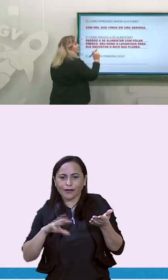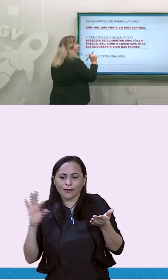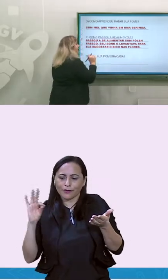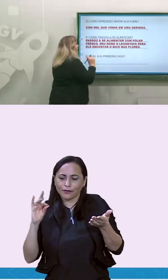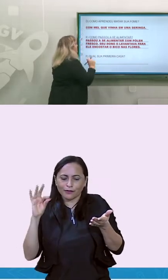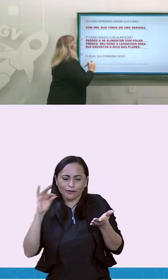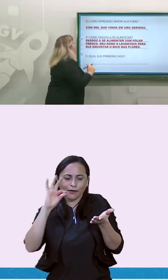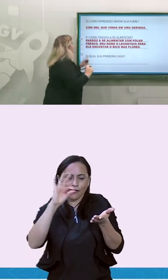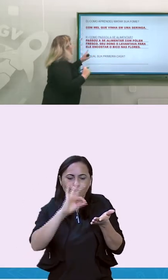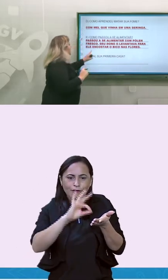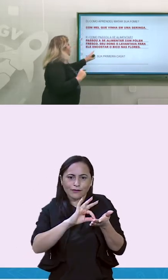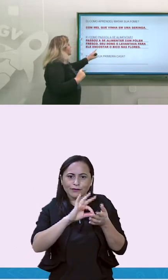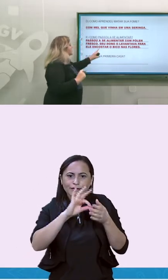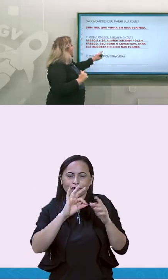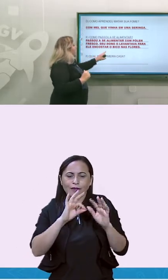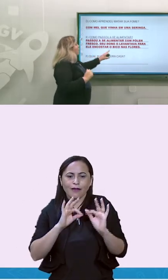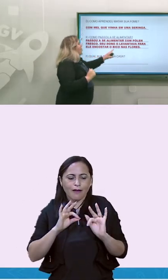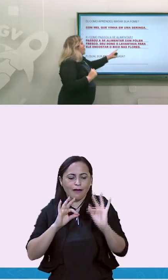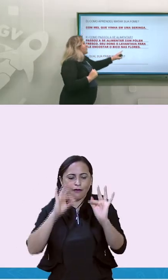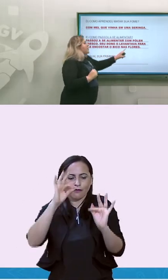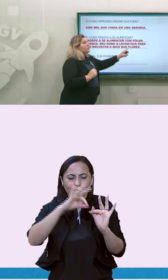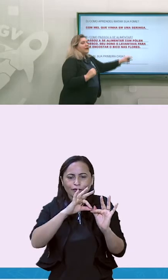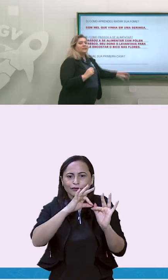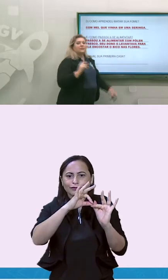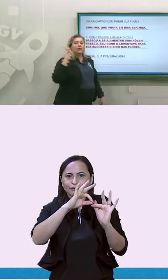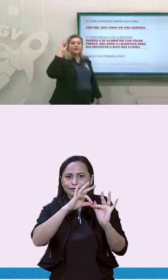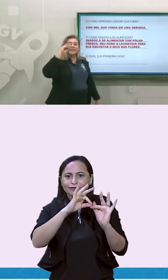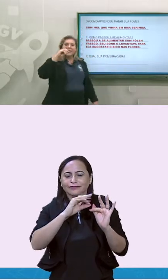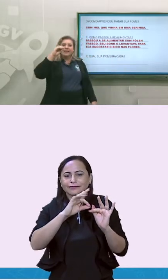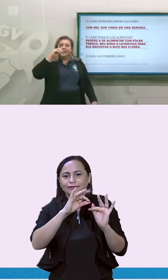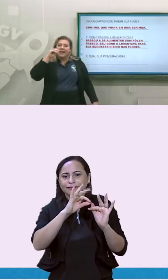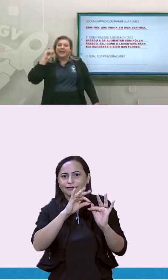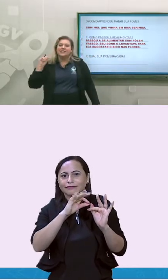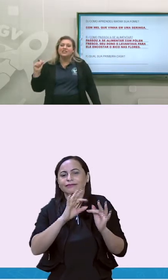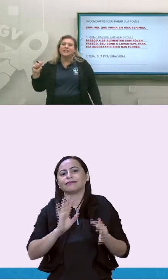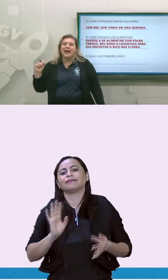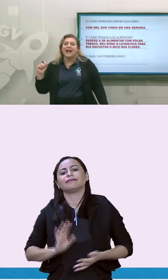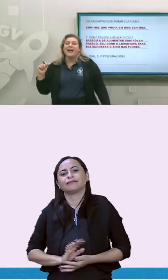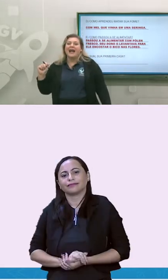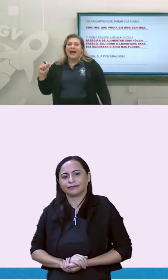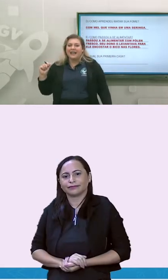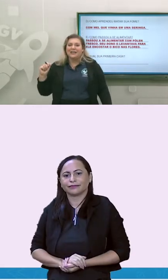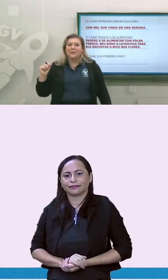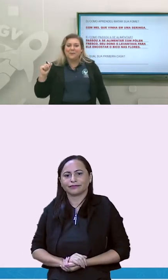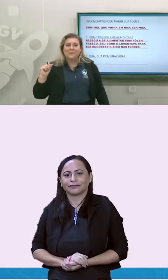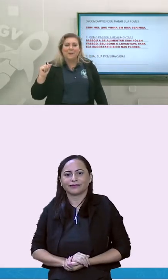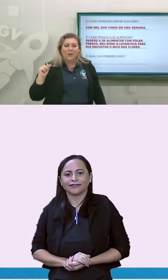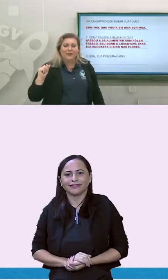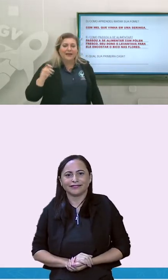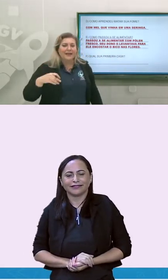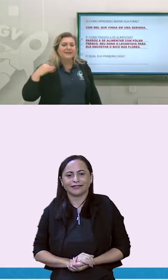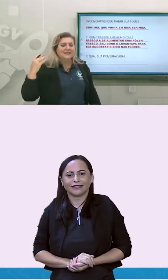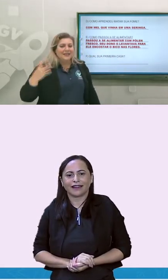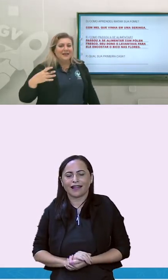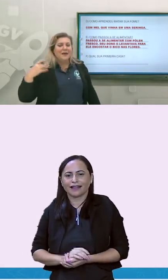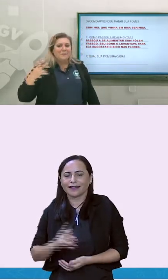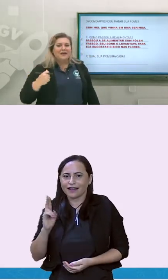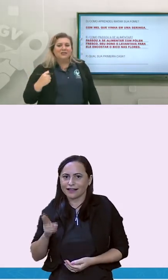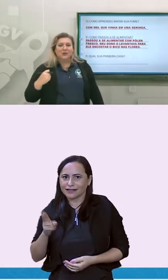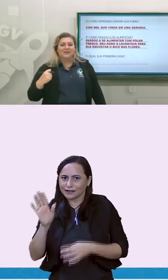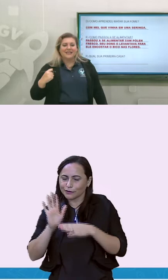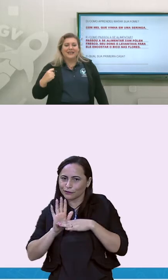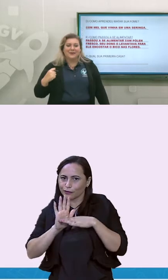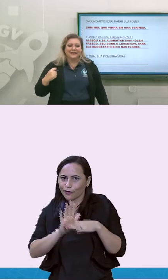dono levantava para ele encostar o bico nas flores e retirar ali o pólen. Ele assim